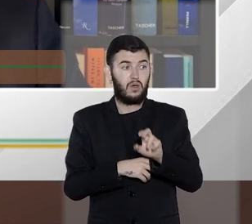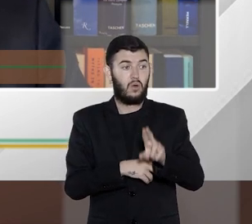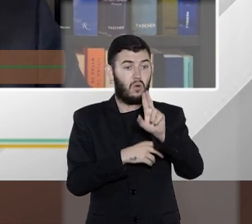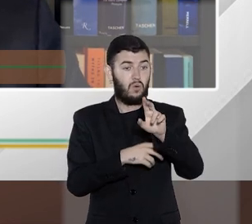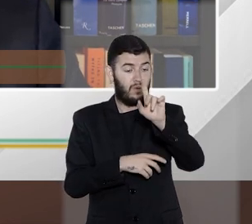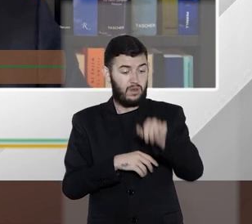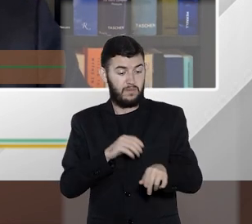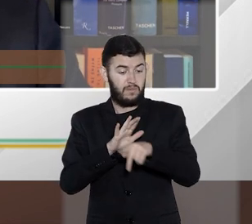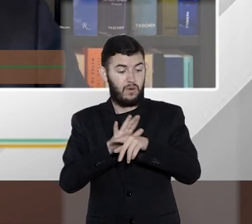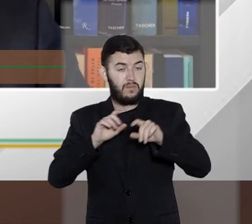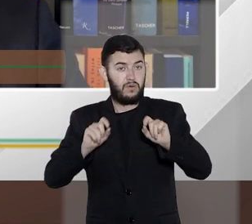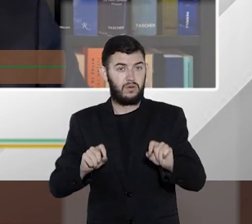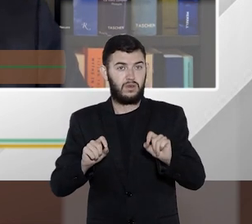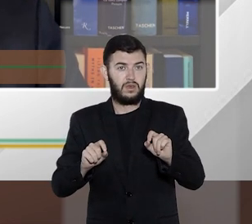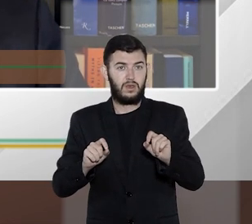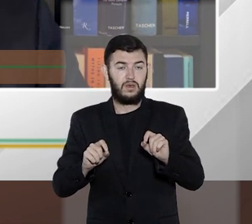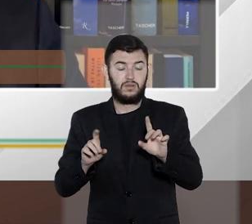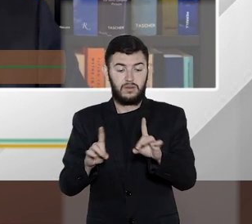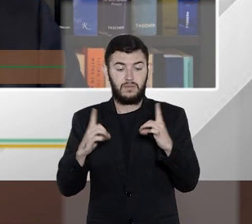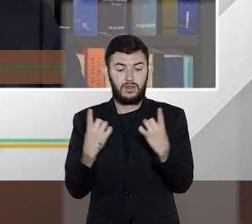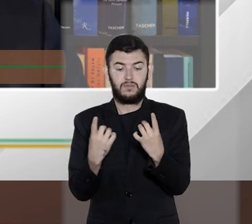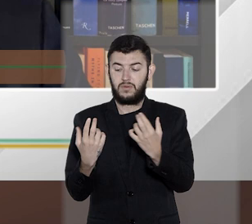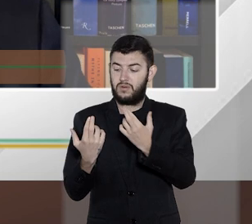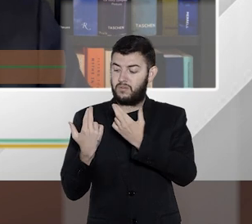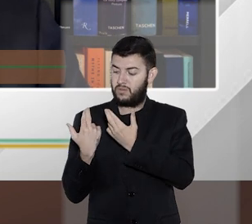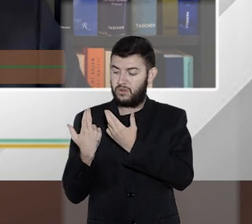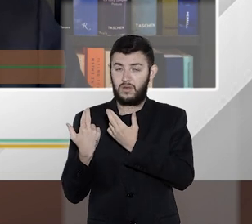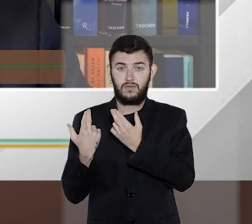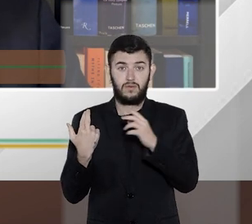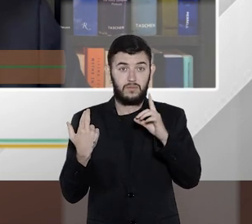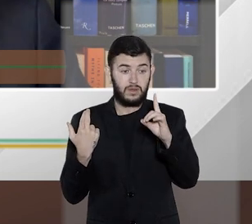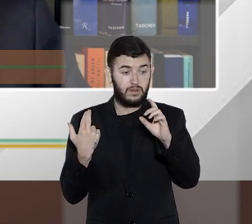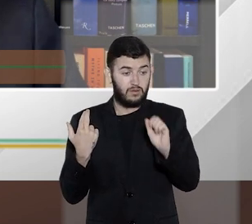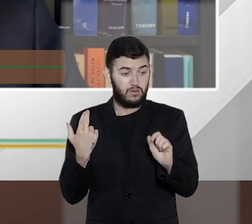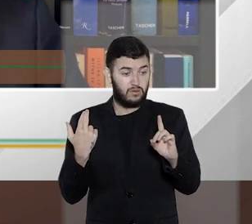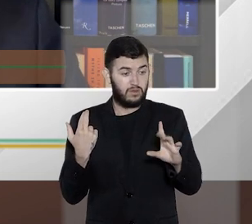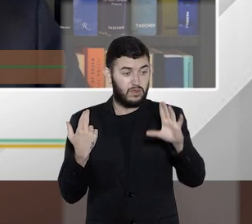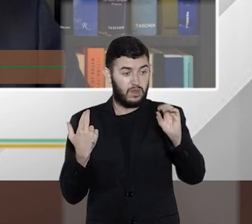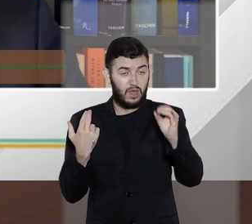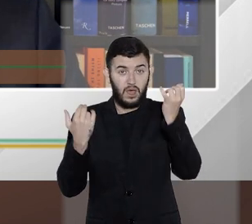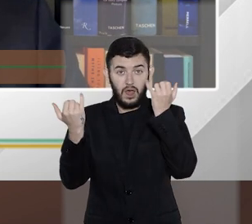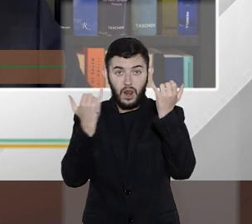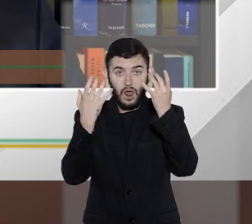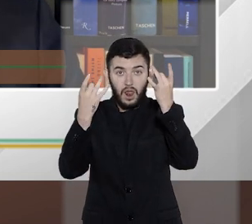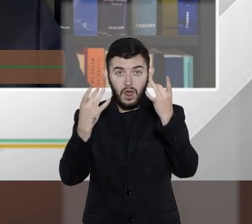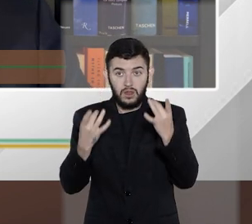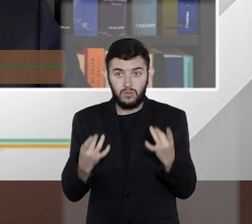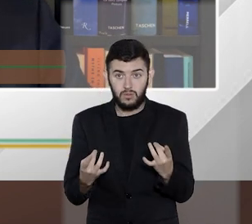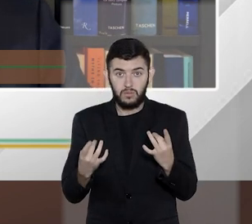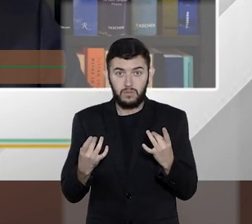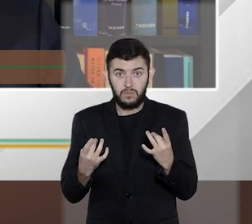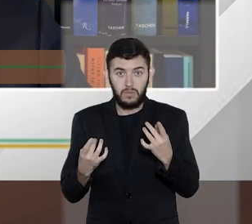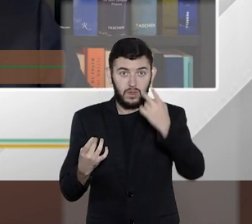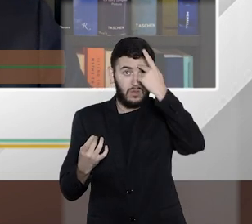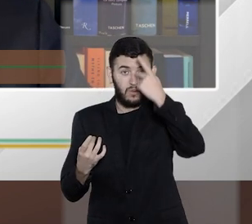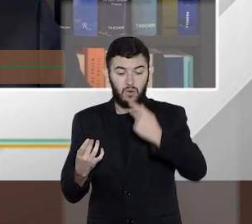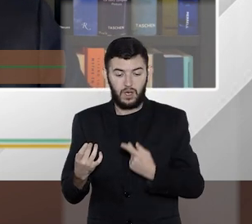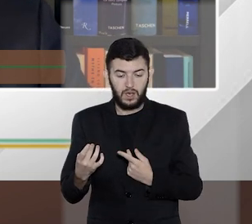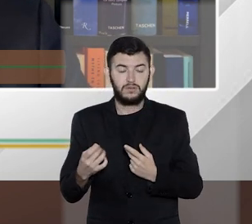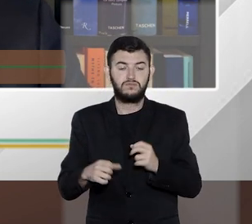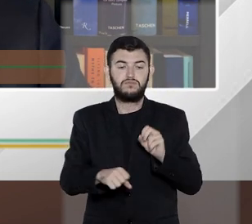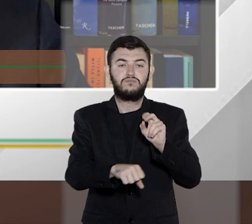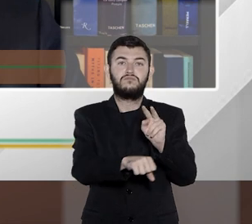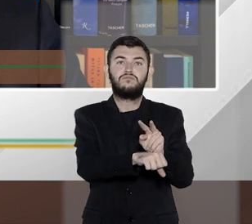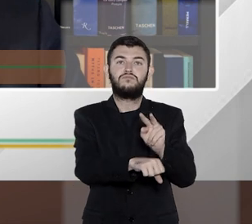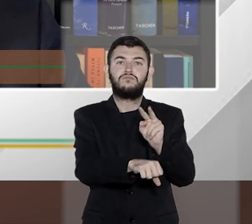é aquele responsável pela guarda e tutela dos dados pessoais, mas, de outro lado, também a administração pública deverá